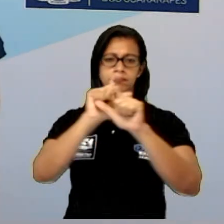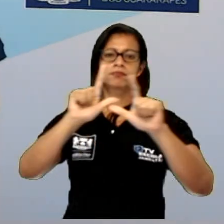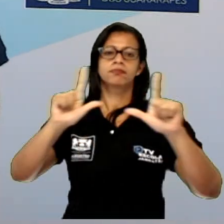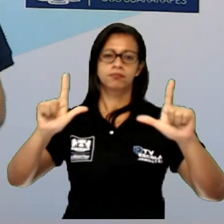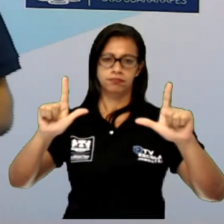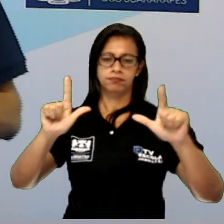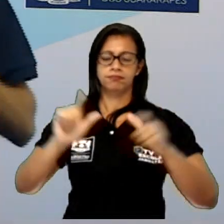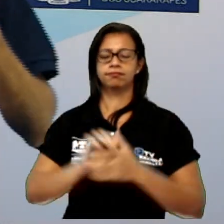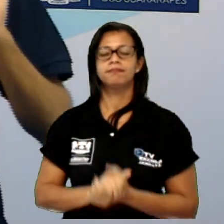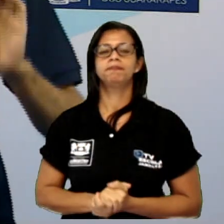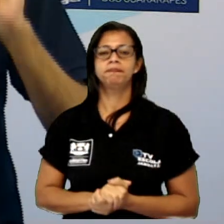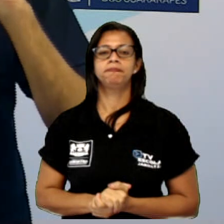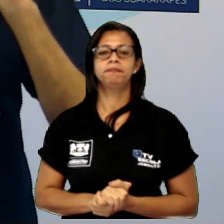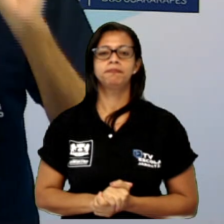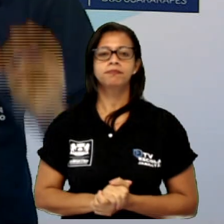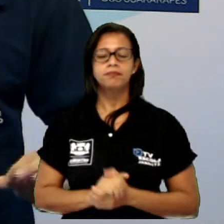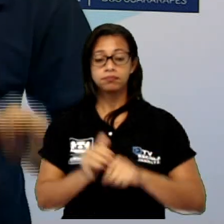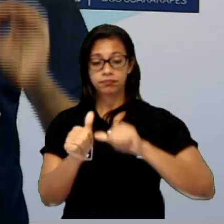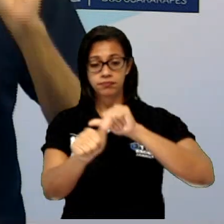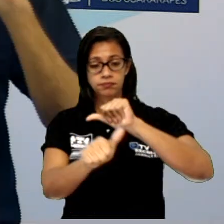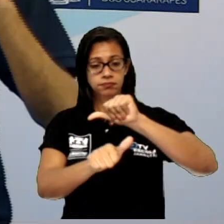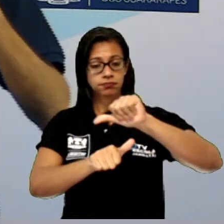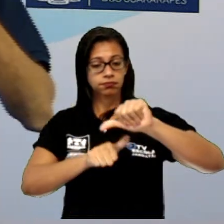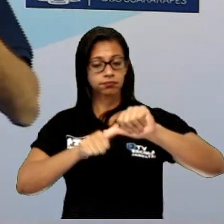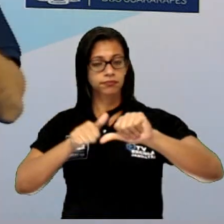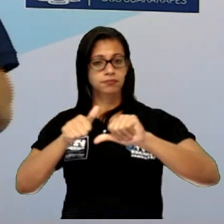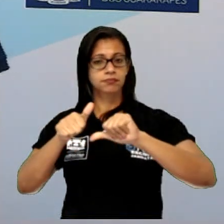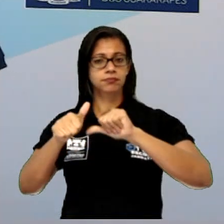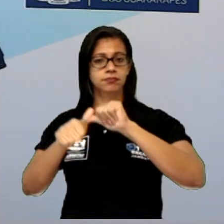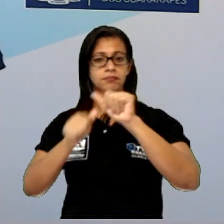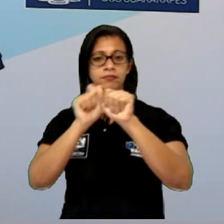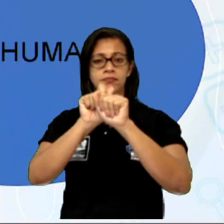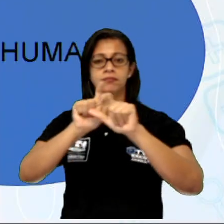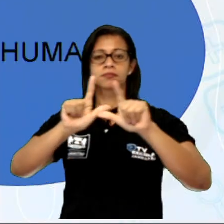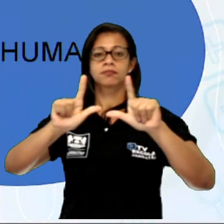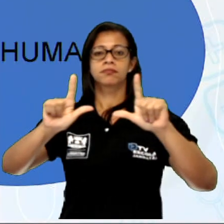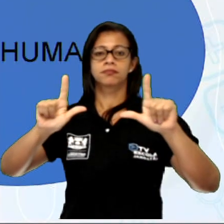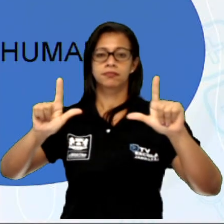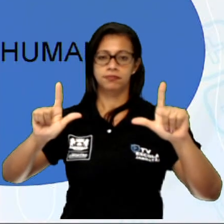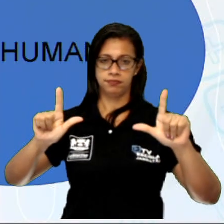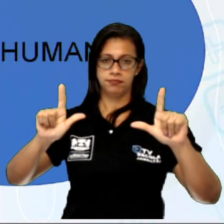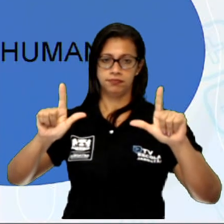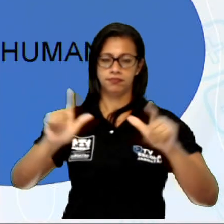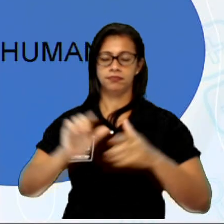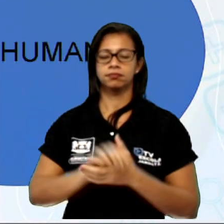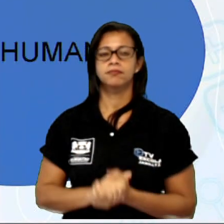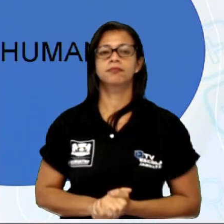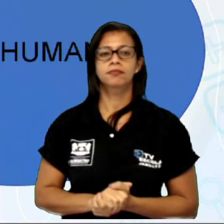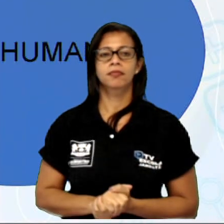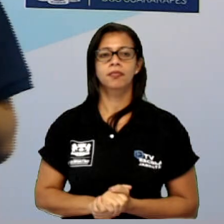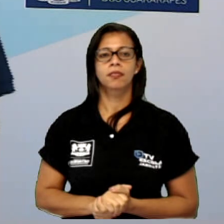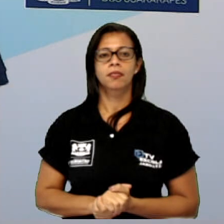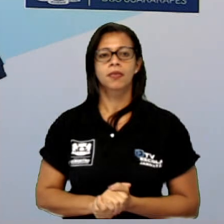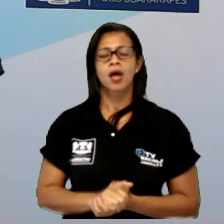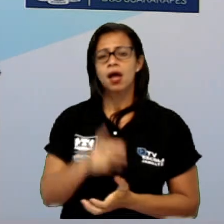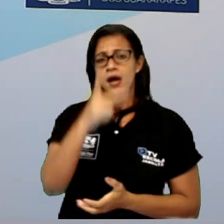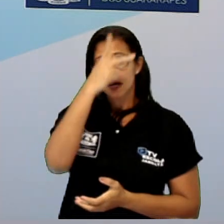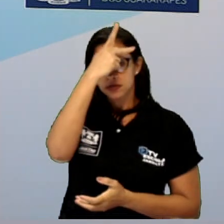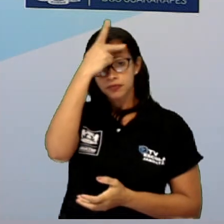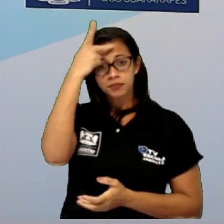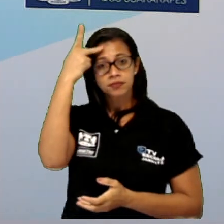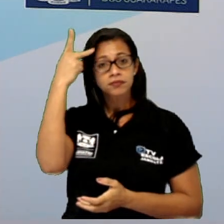o assunto. Transformações da paisagem. A gente, o ser humano, ele consegue